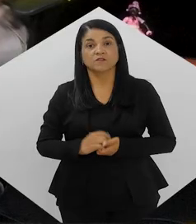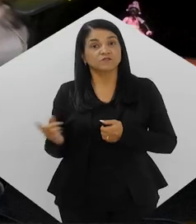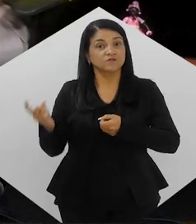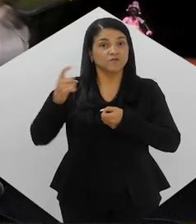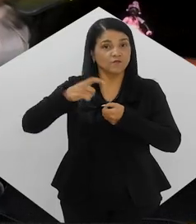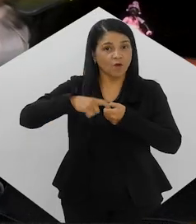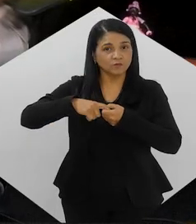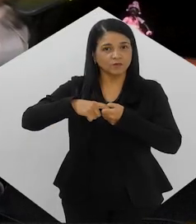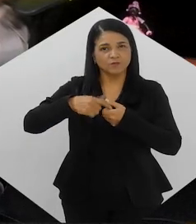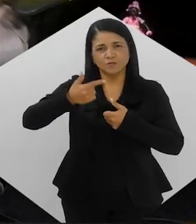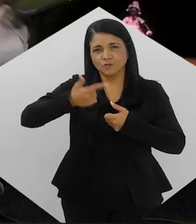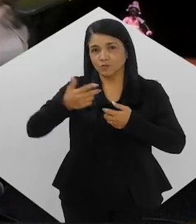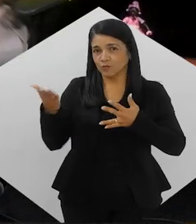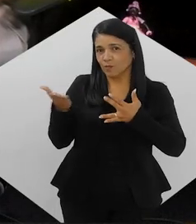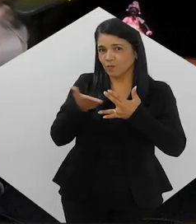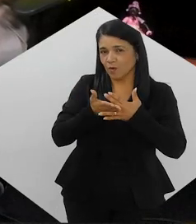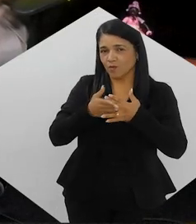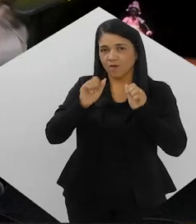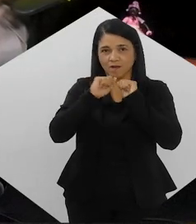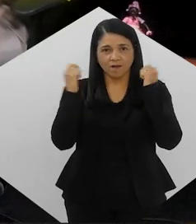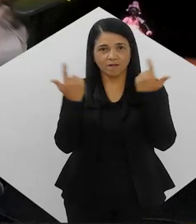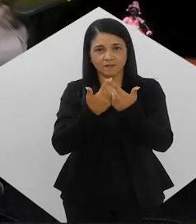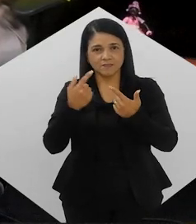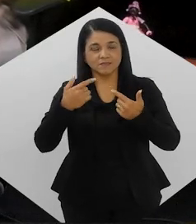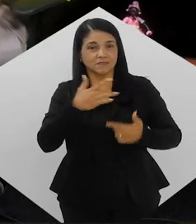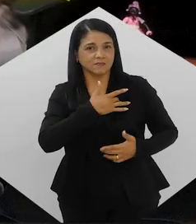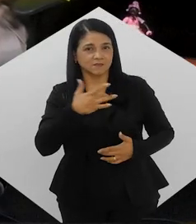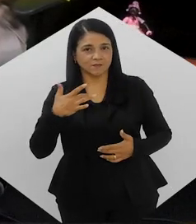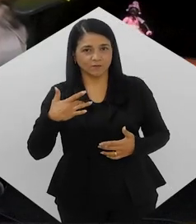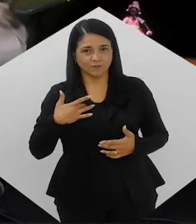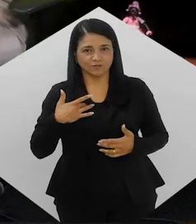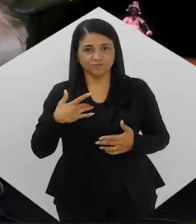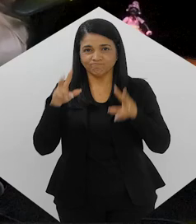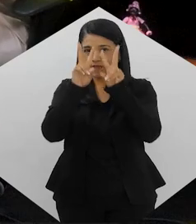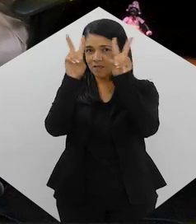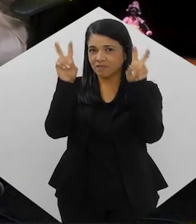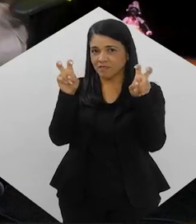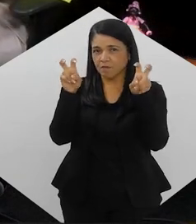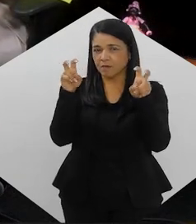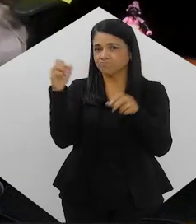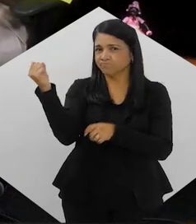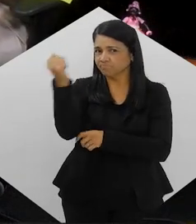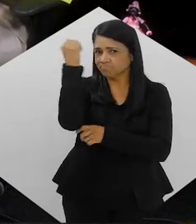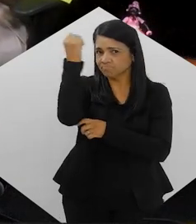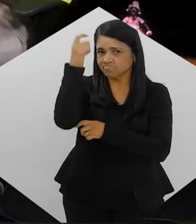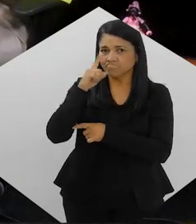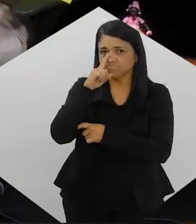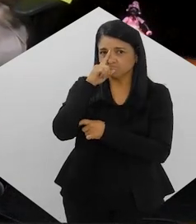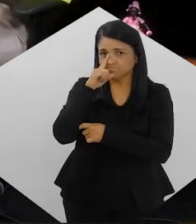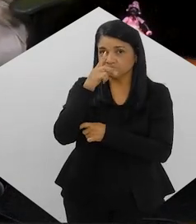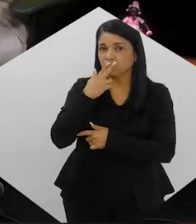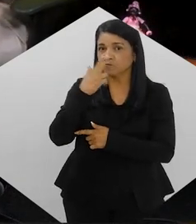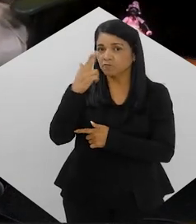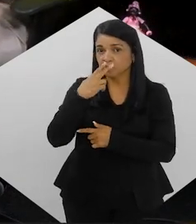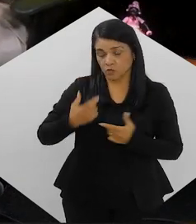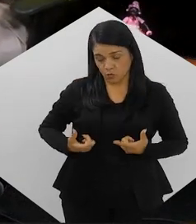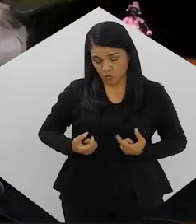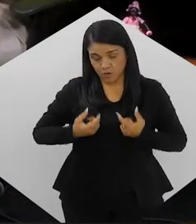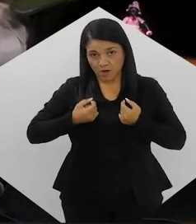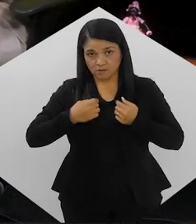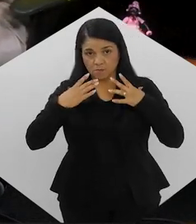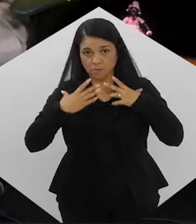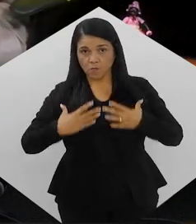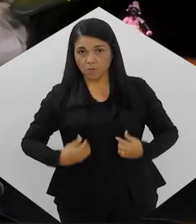Estamos de volta com o segundo bloco do Alerje Saúde de hoje, falando sobre a gravidade e os riscos do tabagismo e do câncer de